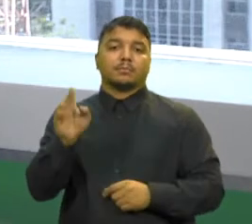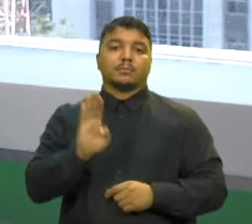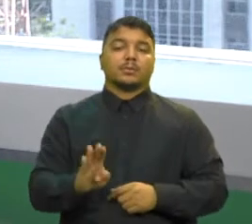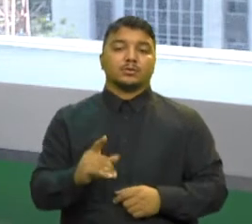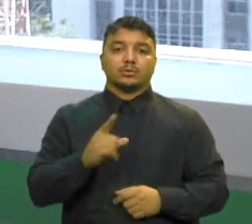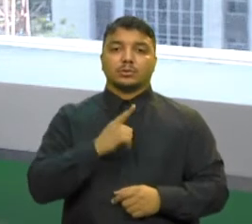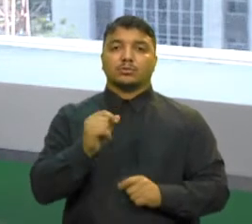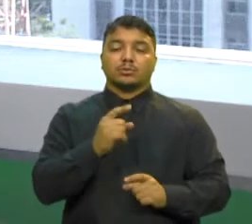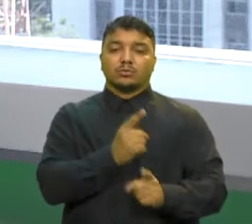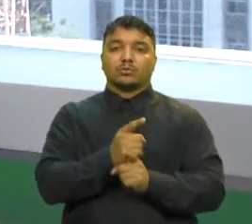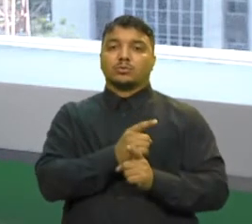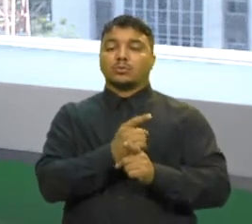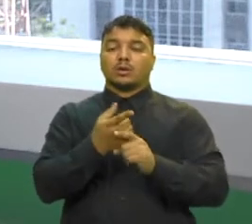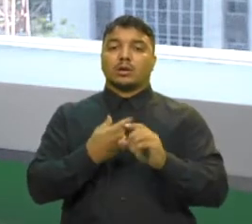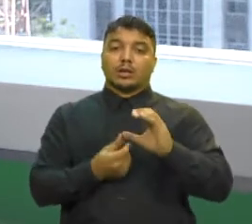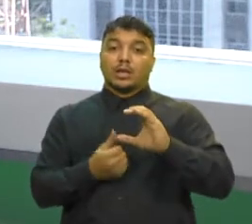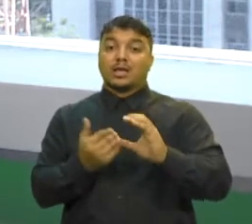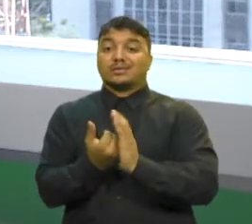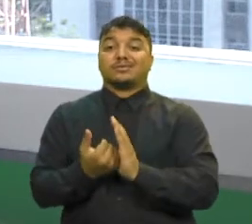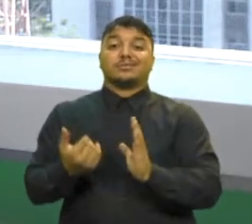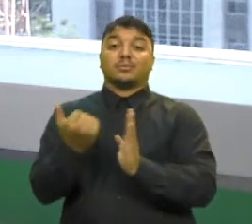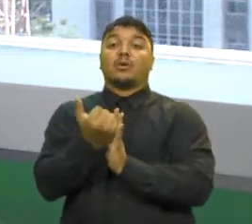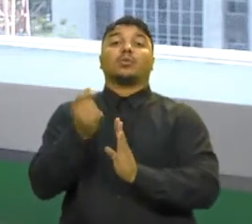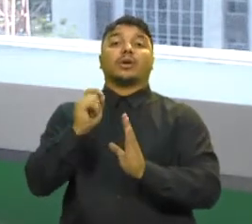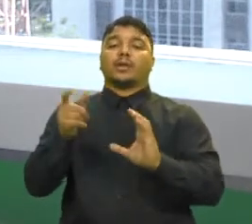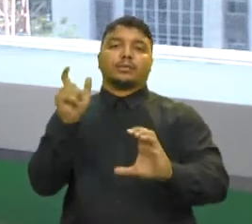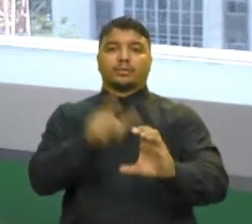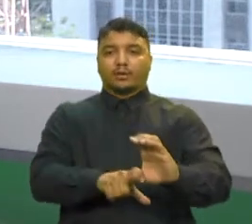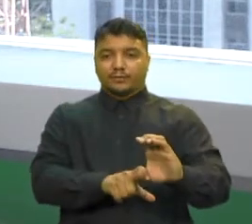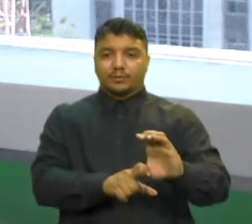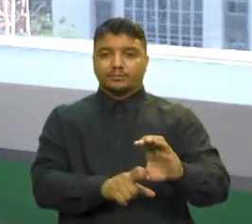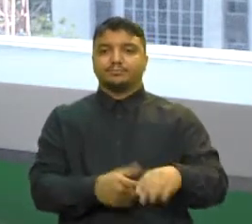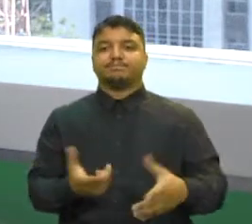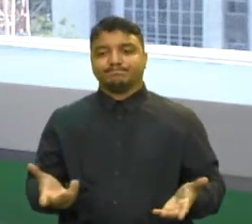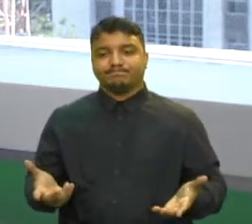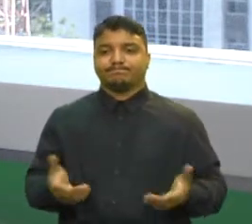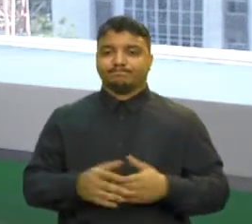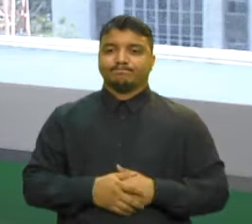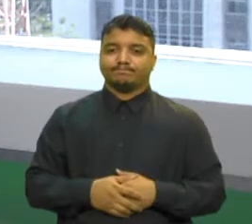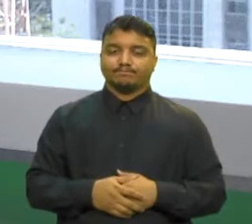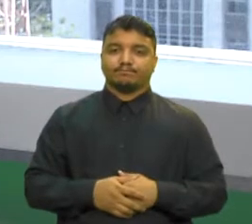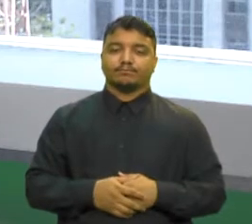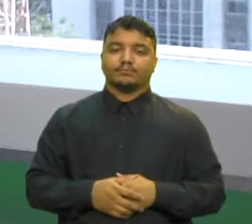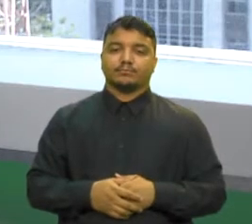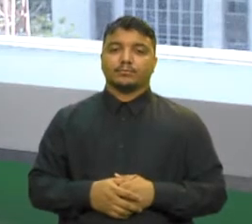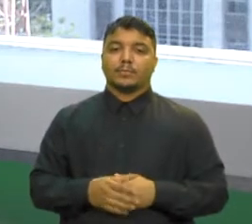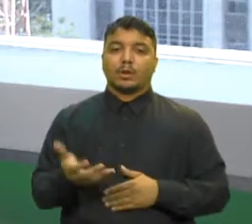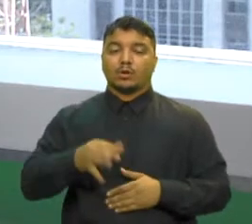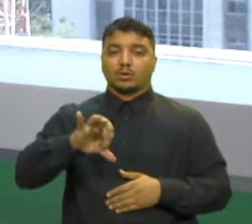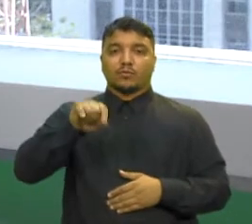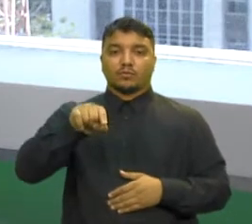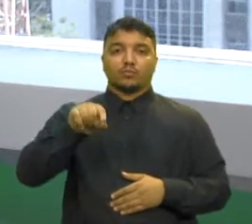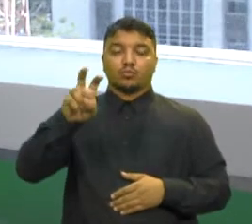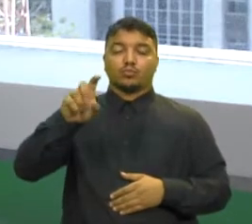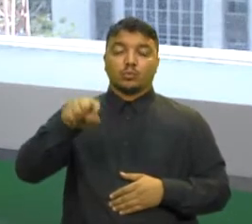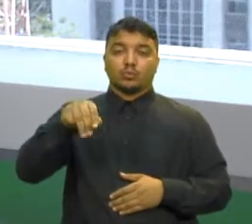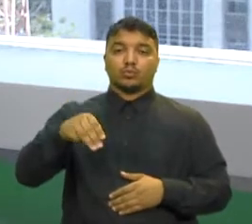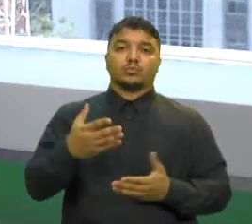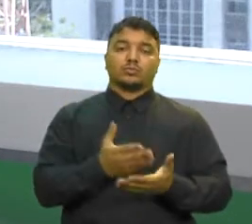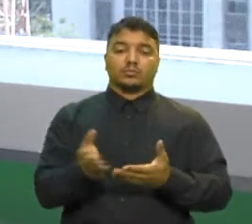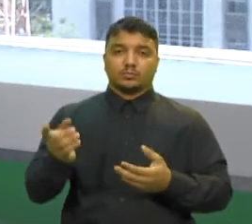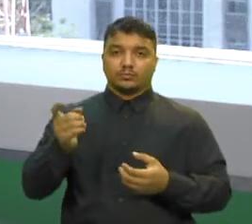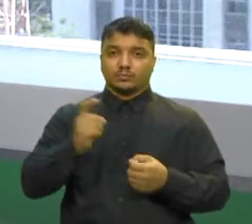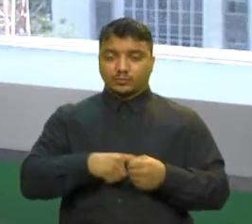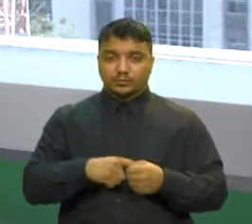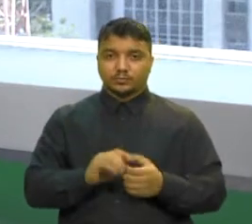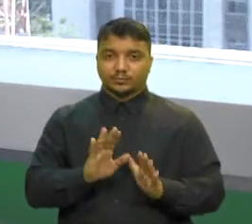Identificaram o crescimento da inadimplência dos clientes na pandemia Agora são 9 horas, 1 minuto A